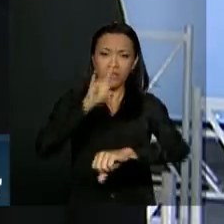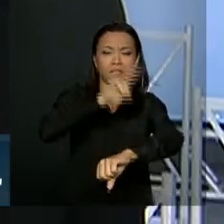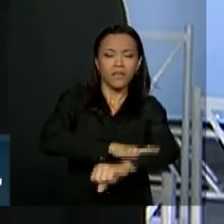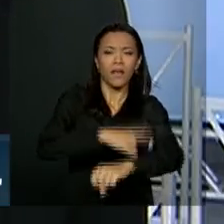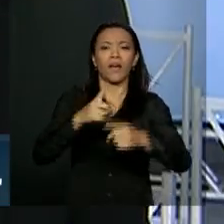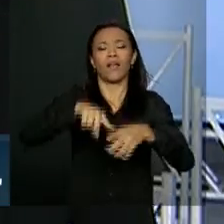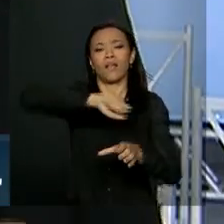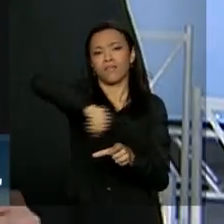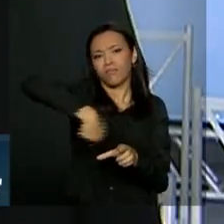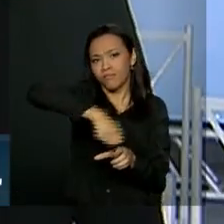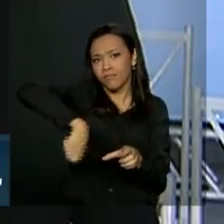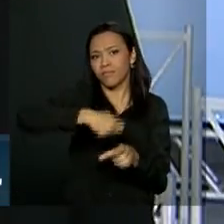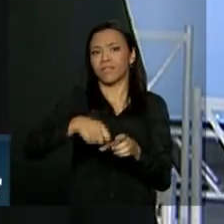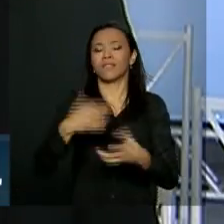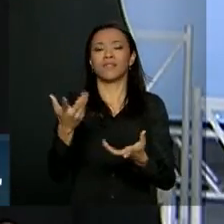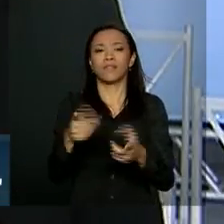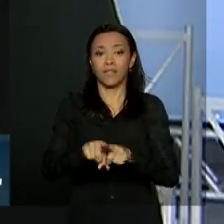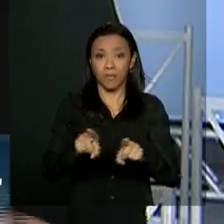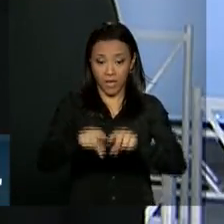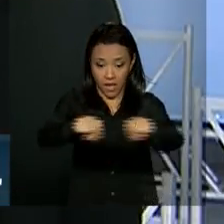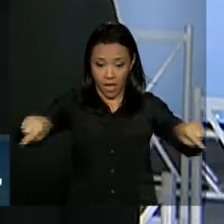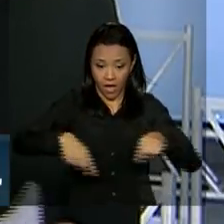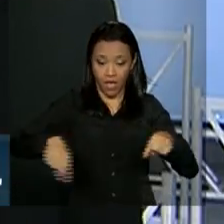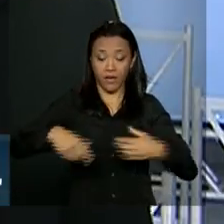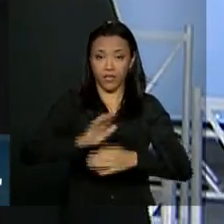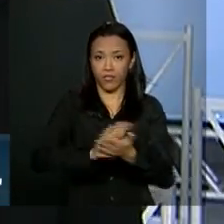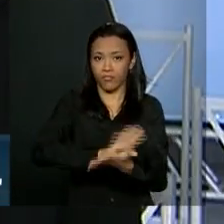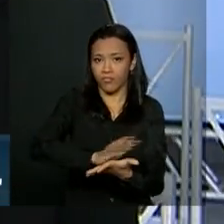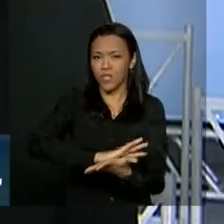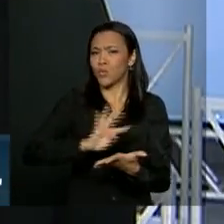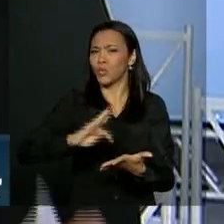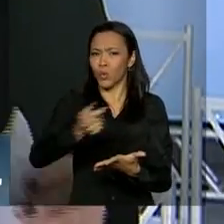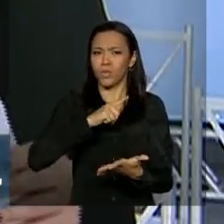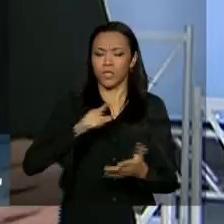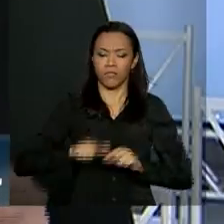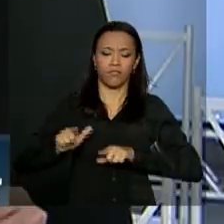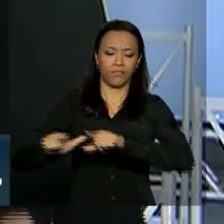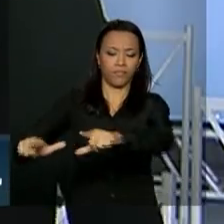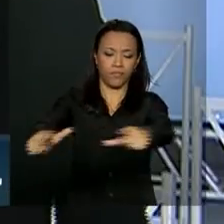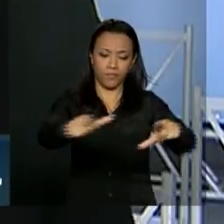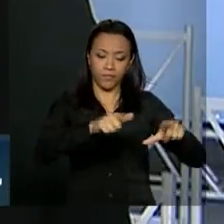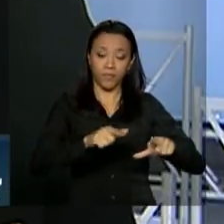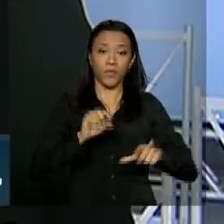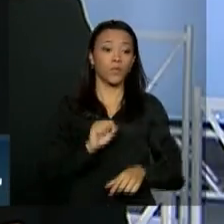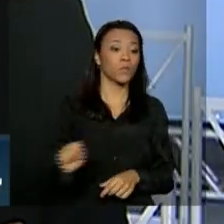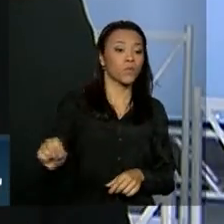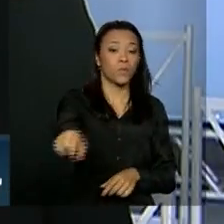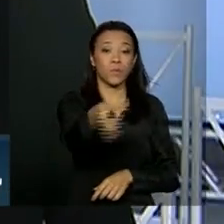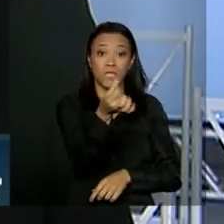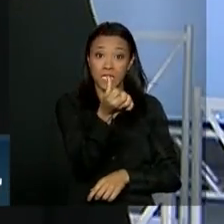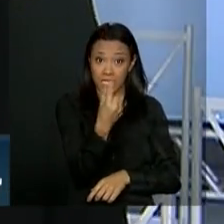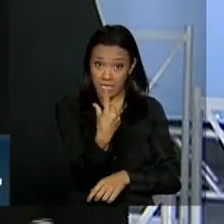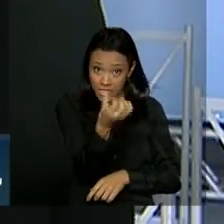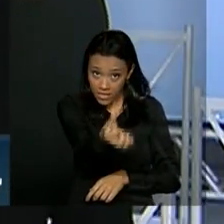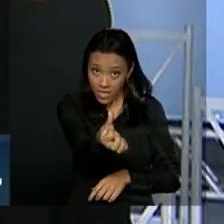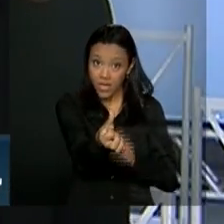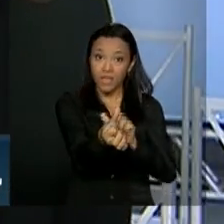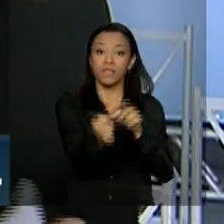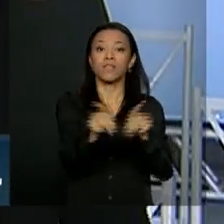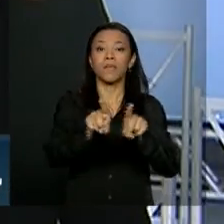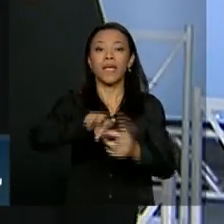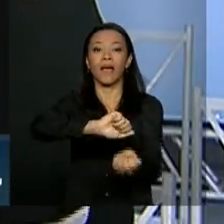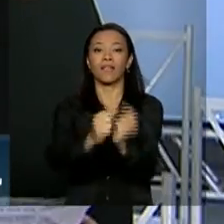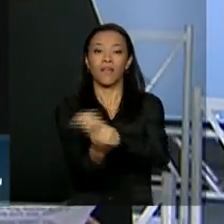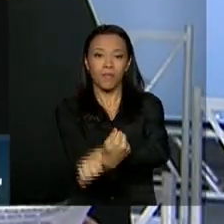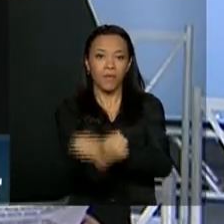e área de serviço. Todos os cômodos têm piso cerâmico. 16 unidades habitacionais foram adaptadas